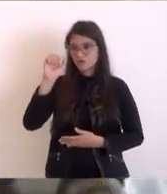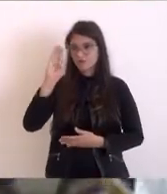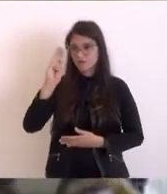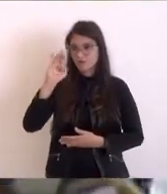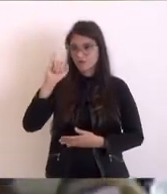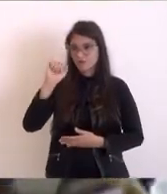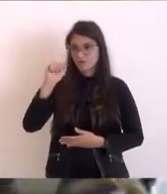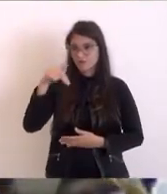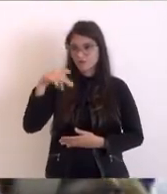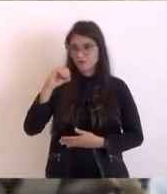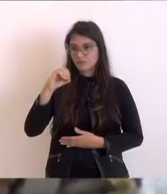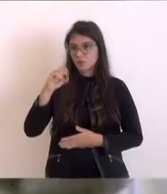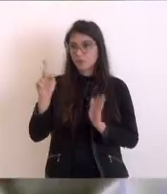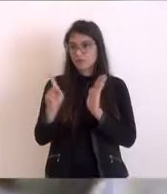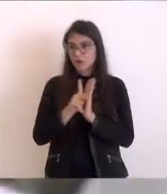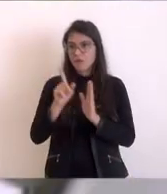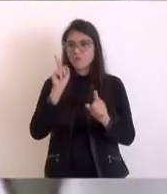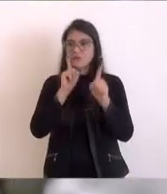Maricá.